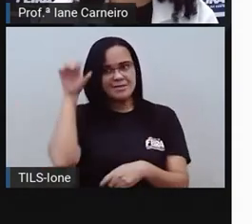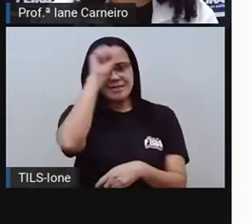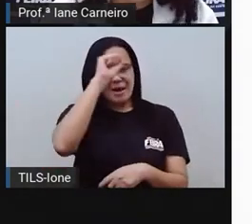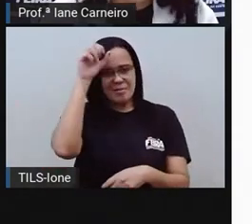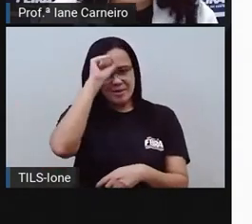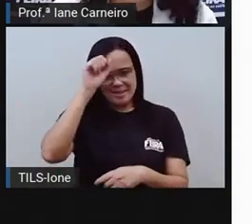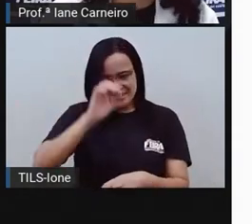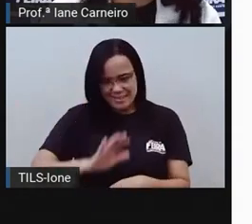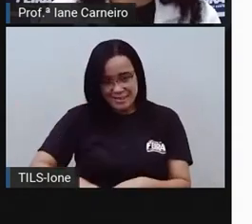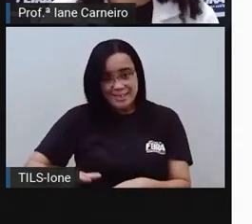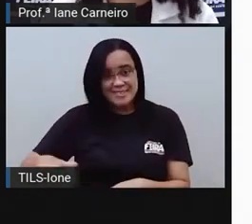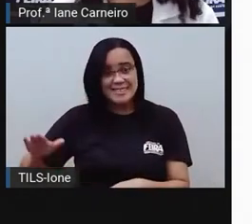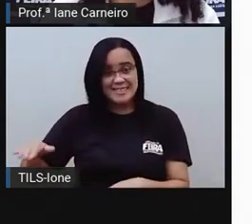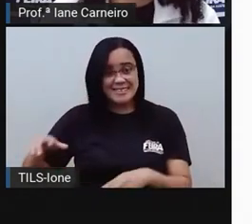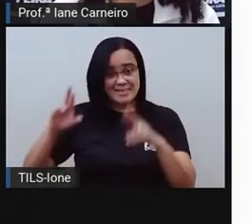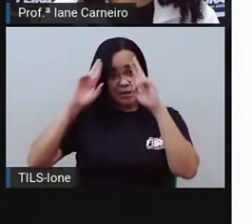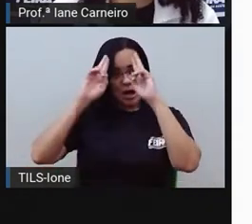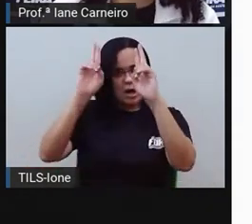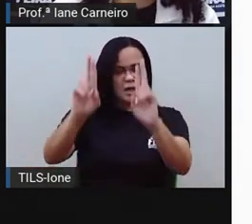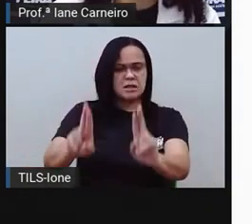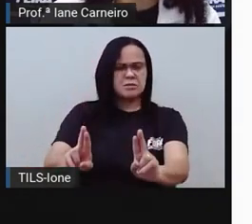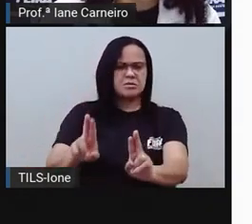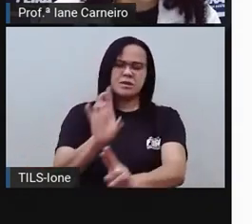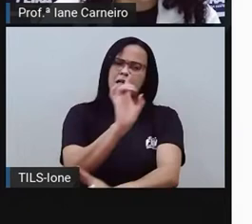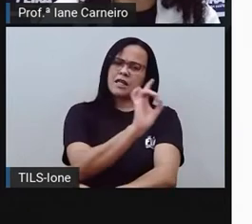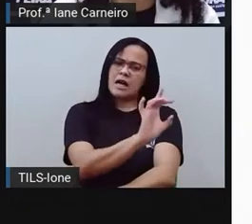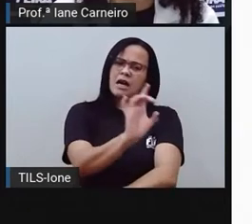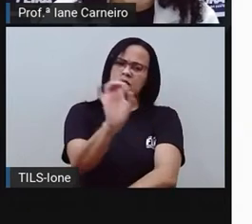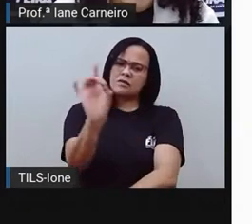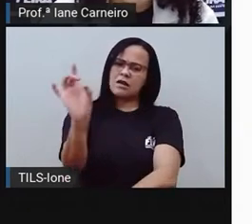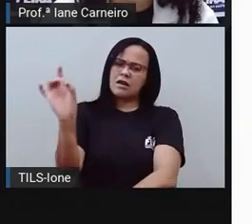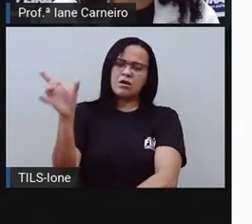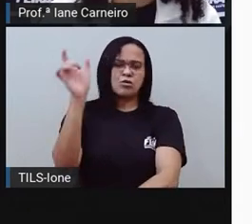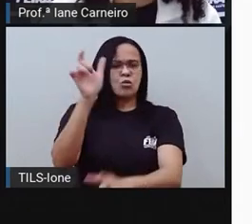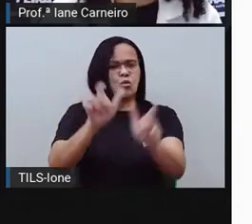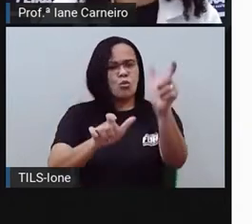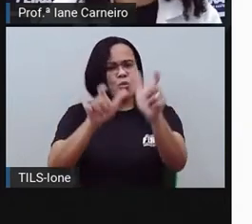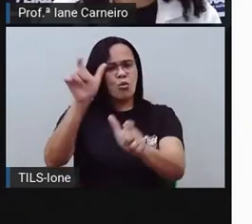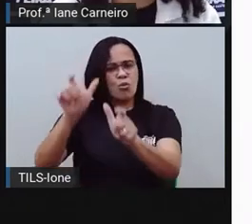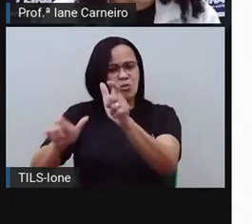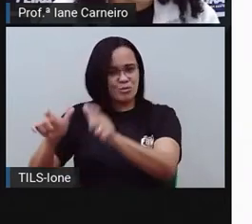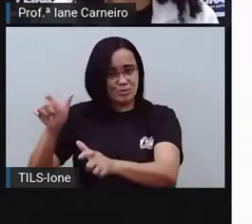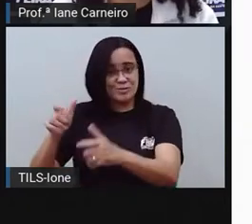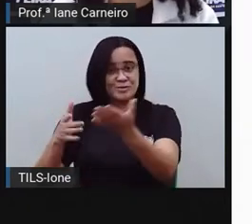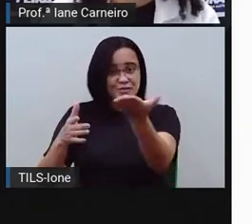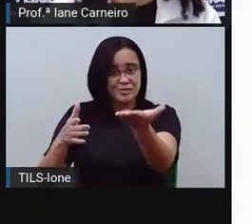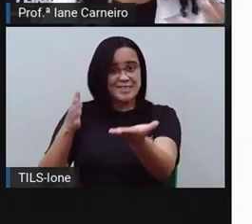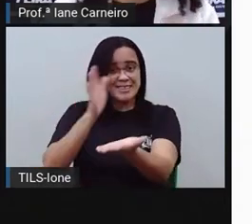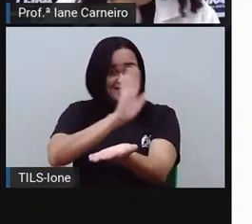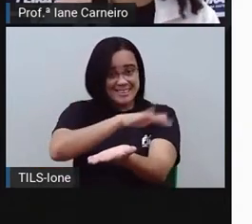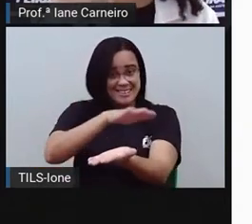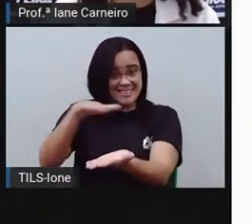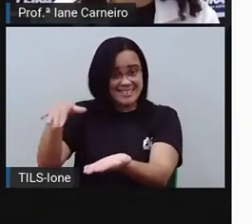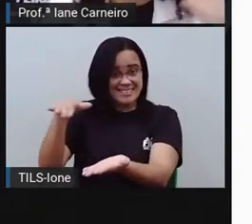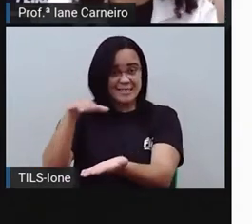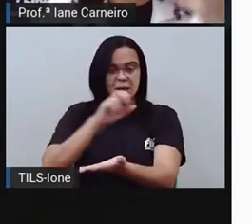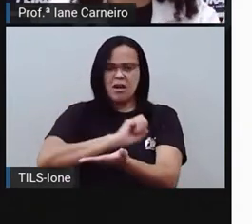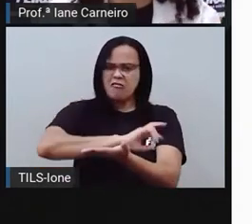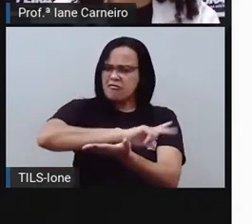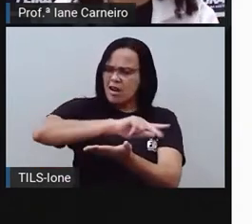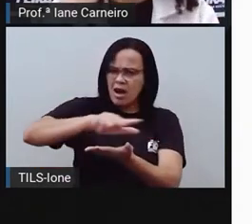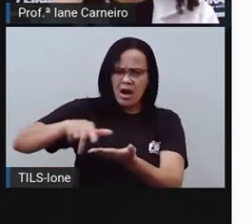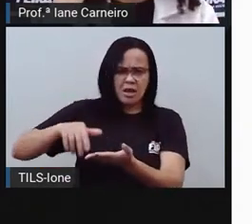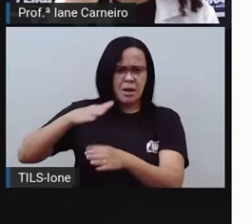a respeitar as diferenças. Então, a Pró colocou aqui essa imagem com várias crianças, crianças brancas,